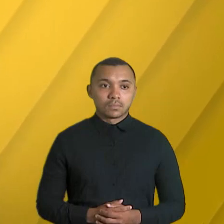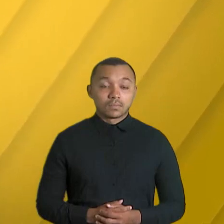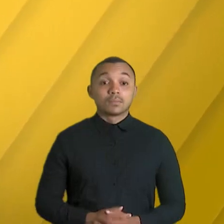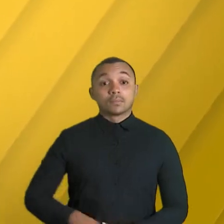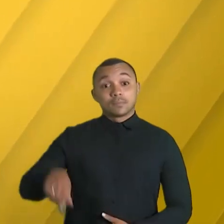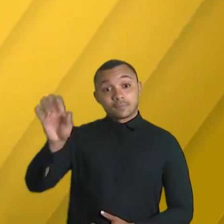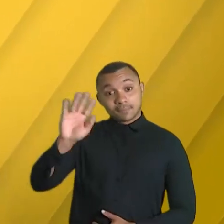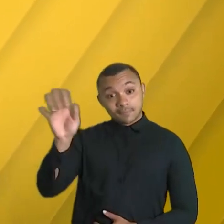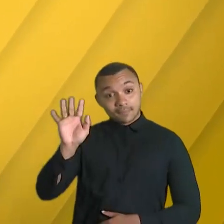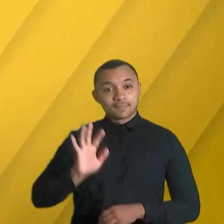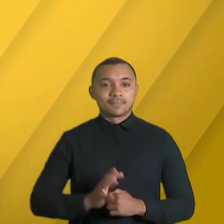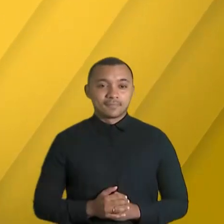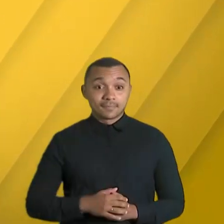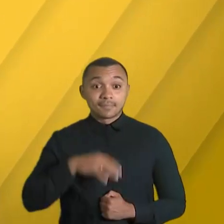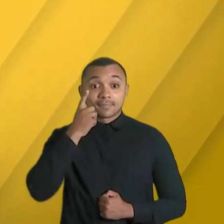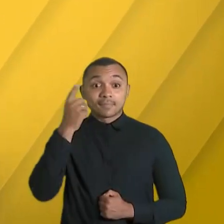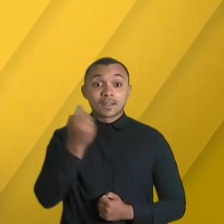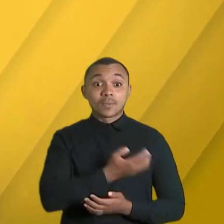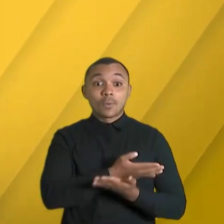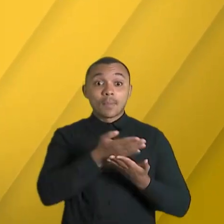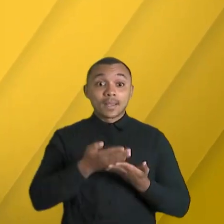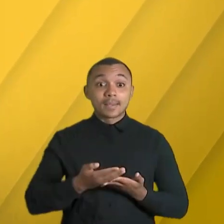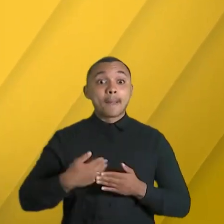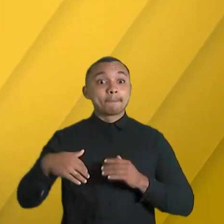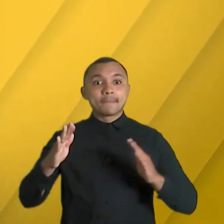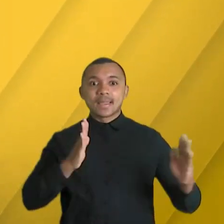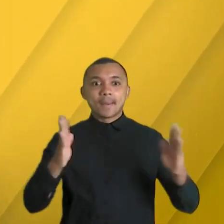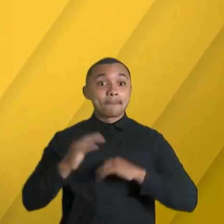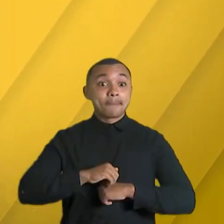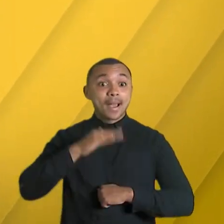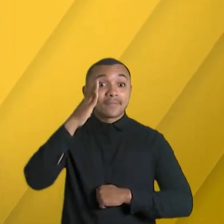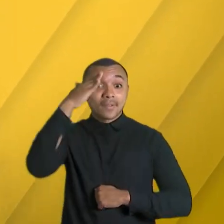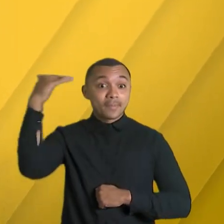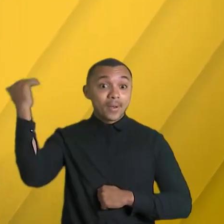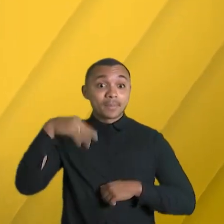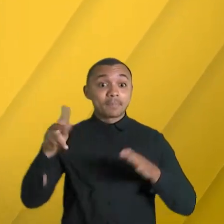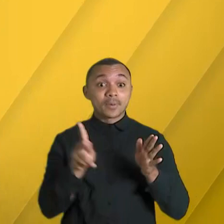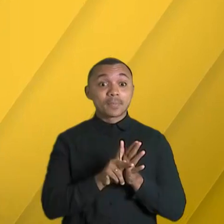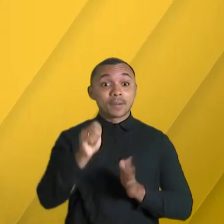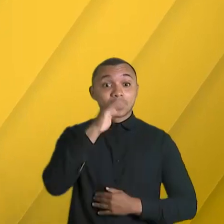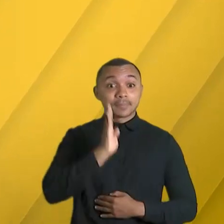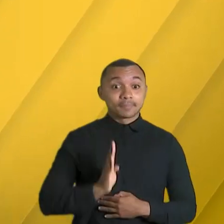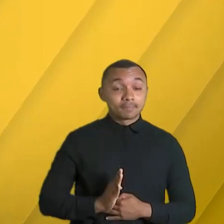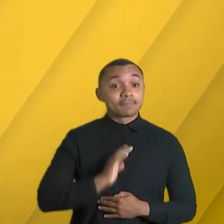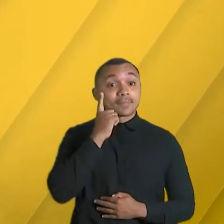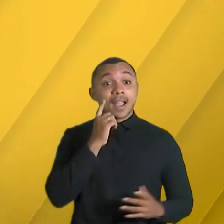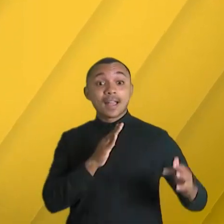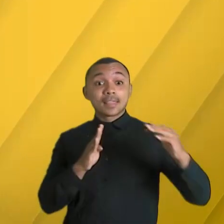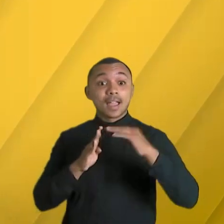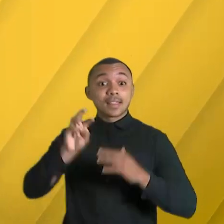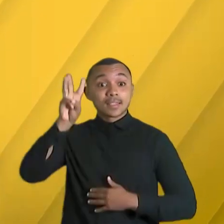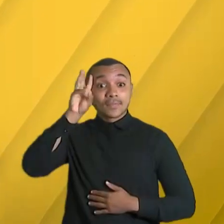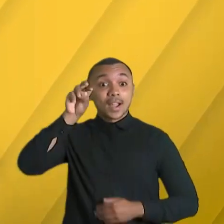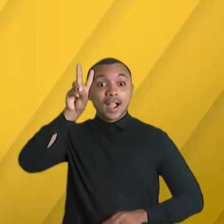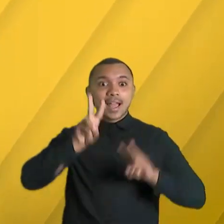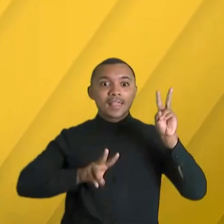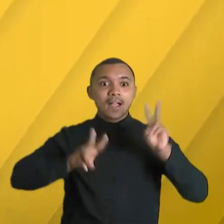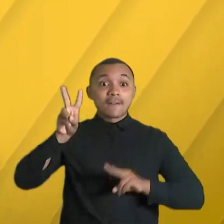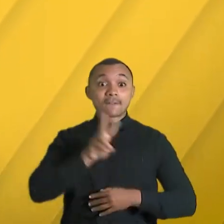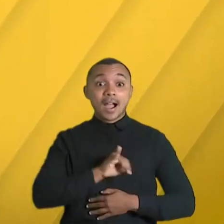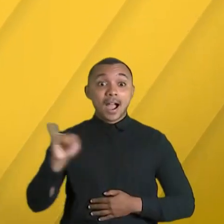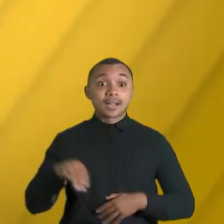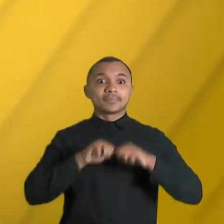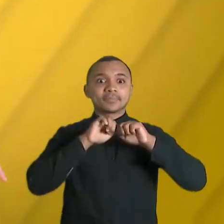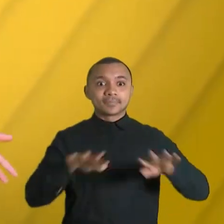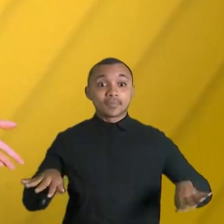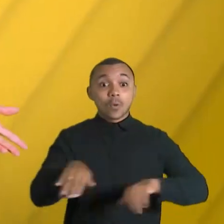Oi gente, só vamos chegando no clima da festa mais popular desse país. Até terça-feira o carnaval deve reinar soberano nas ruas do